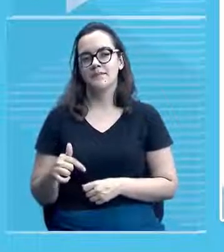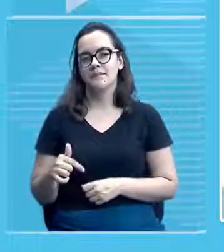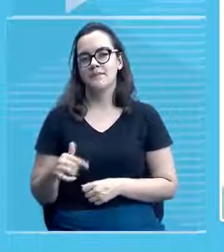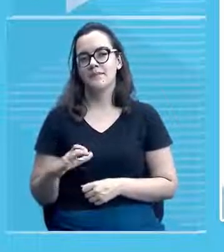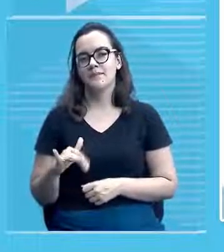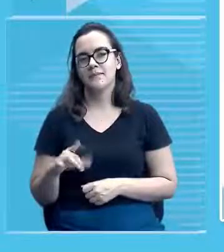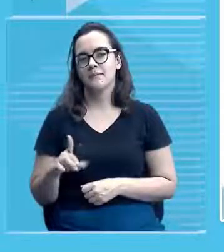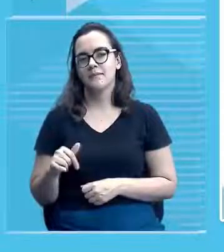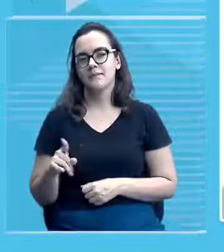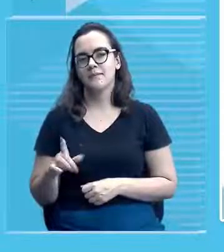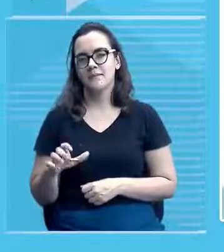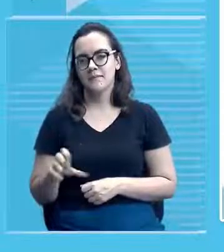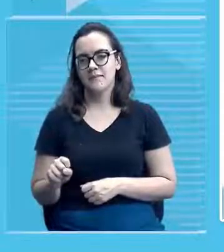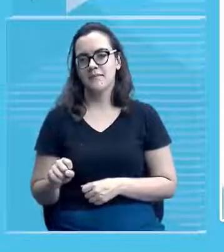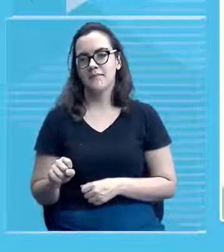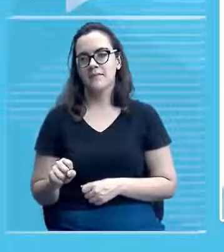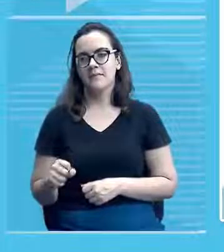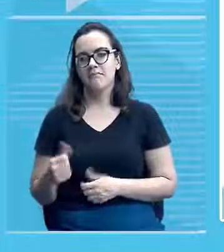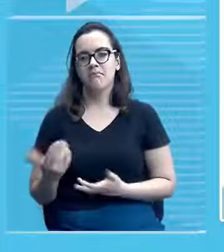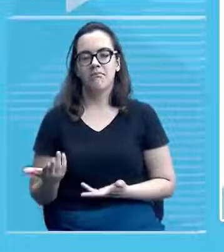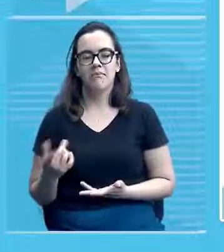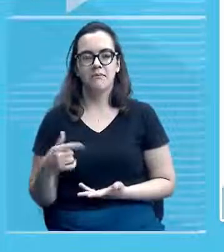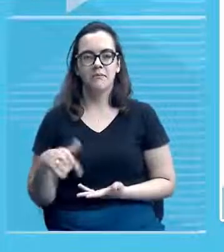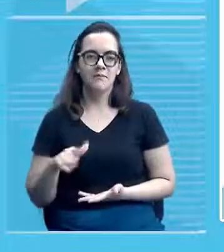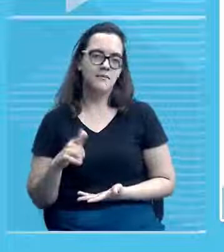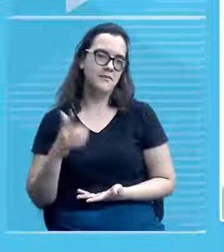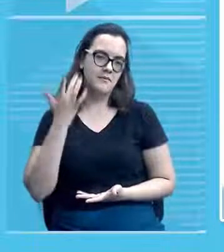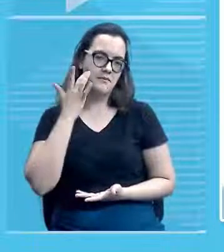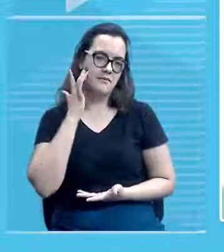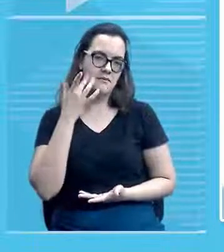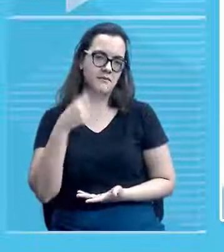ter ouvido mais falar né? mais divulgado tá?